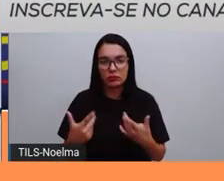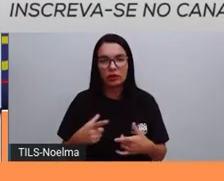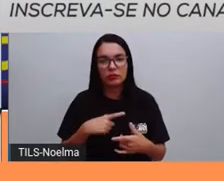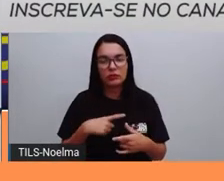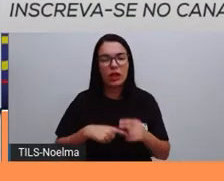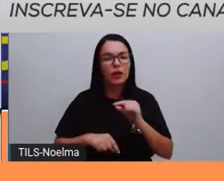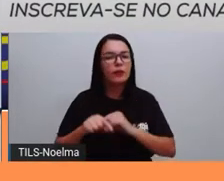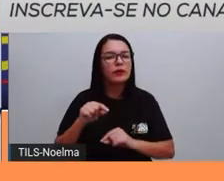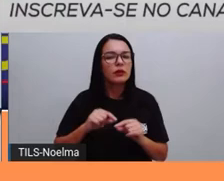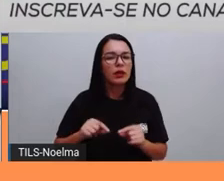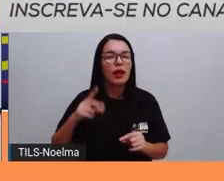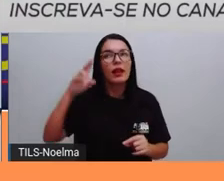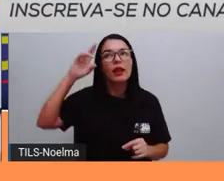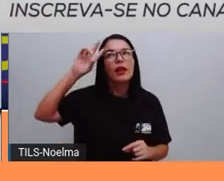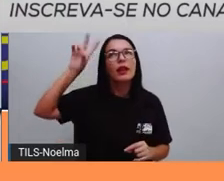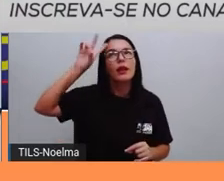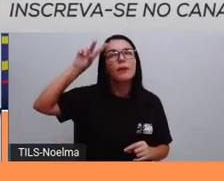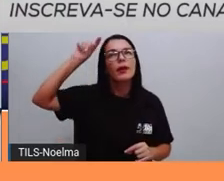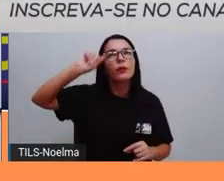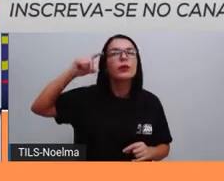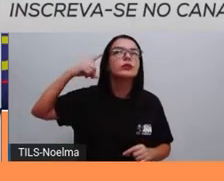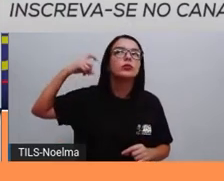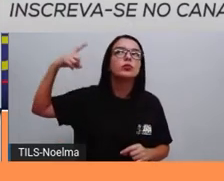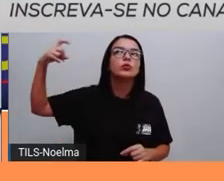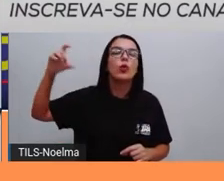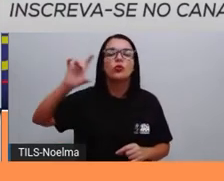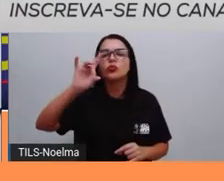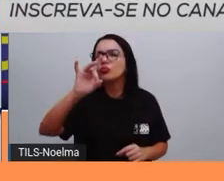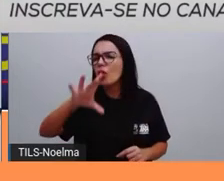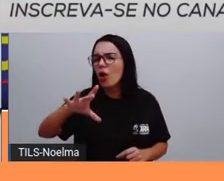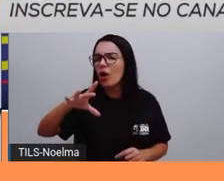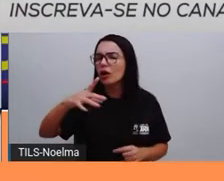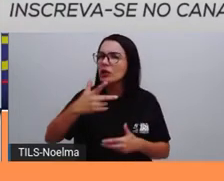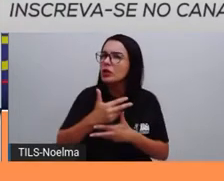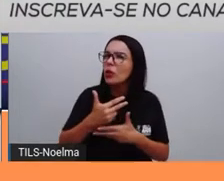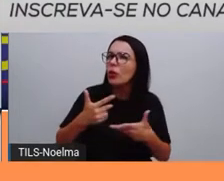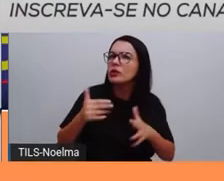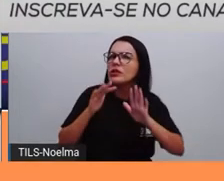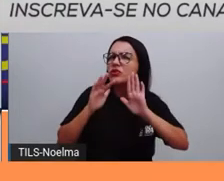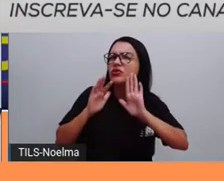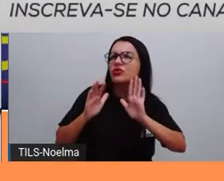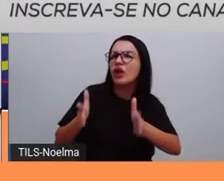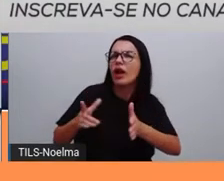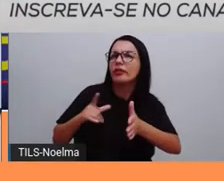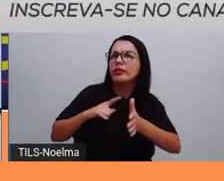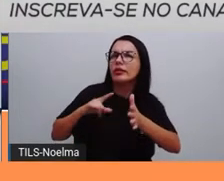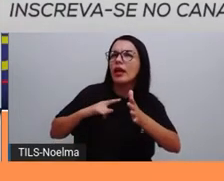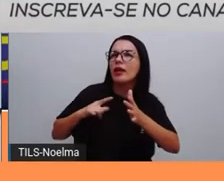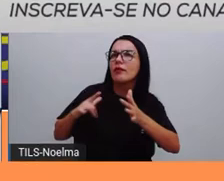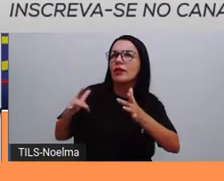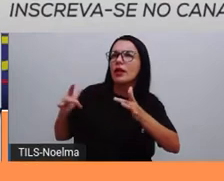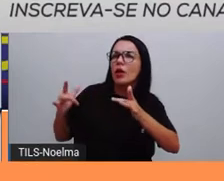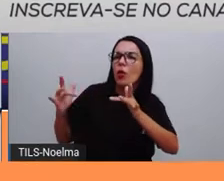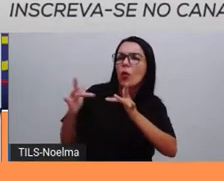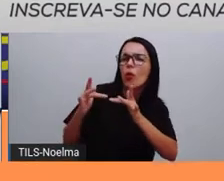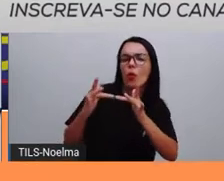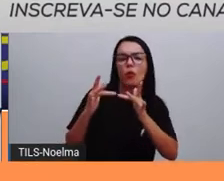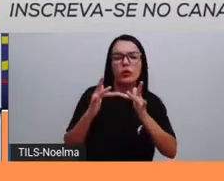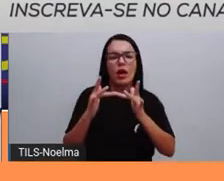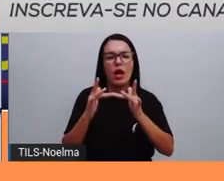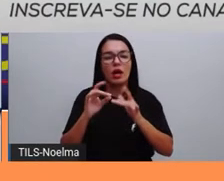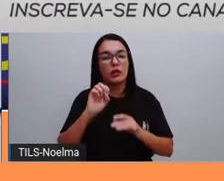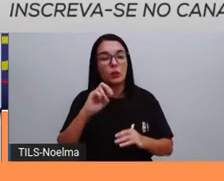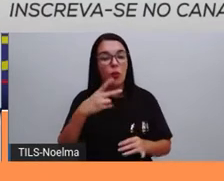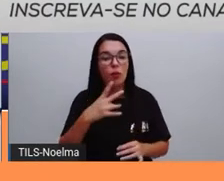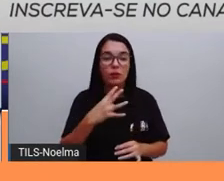tendência a lembrar dos sons que a gente já conhece, tá? Então,